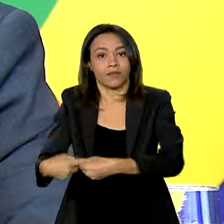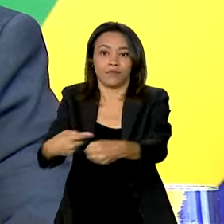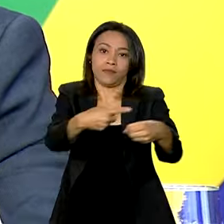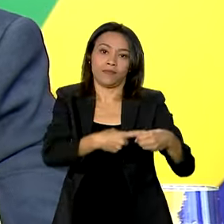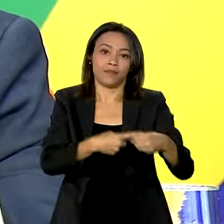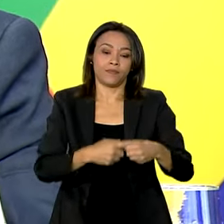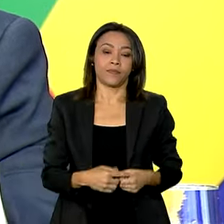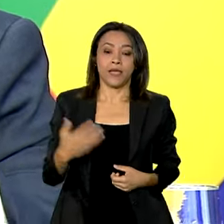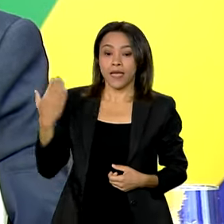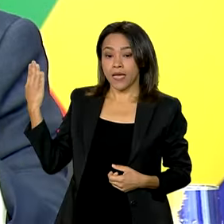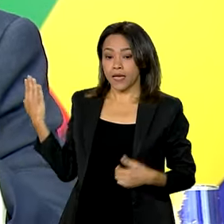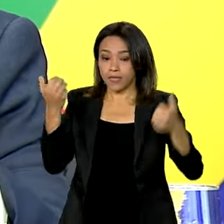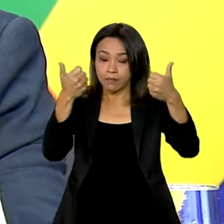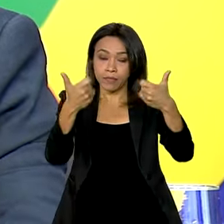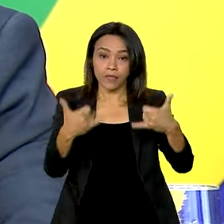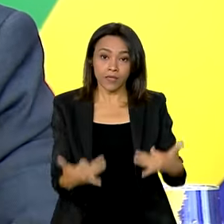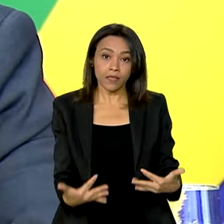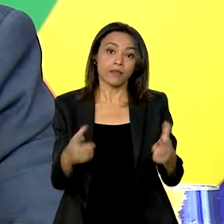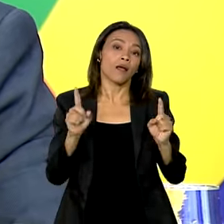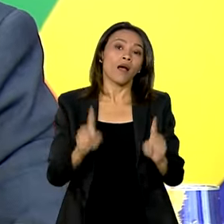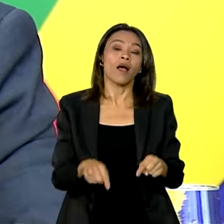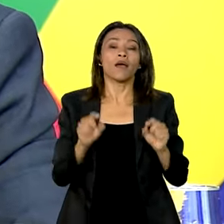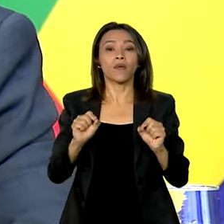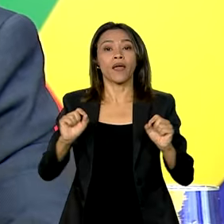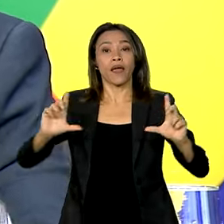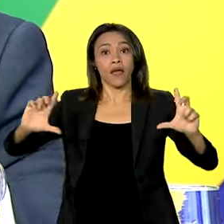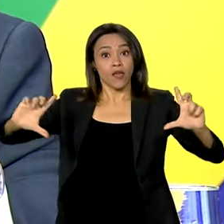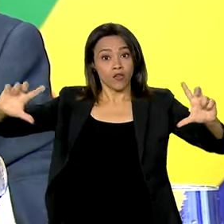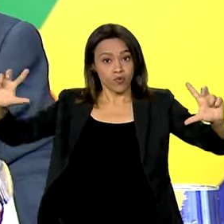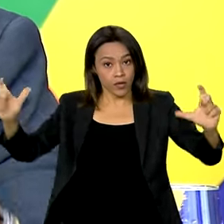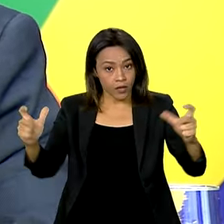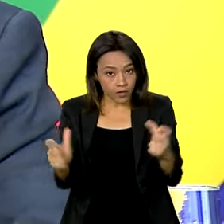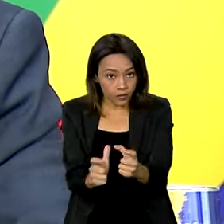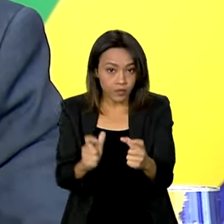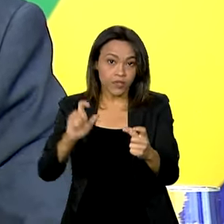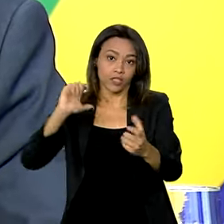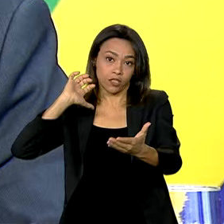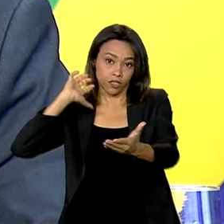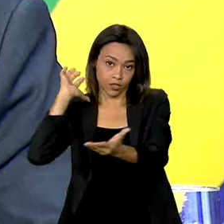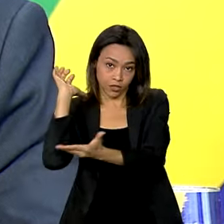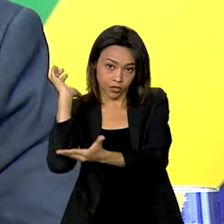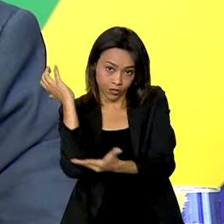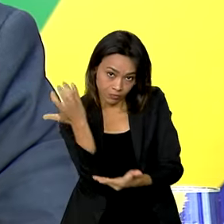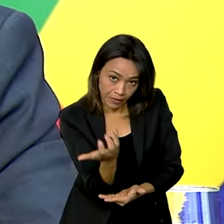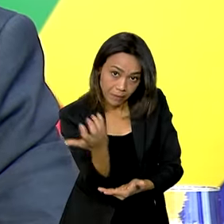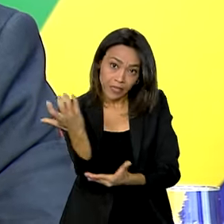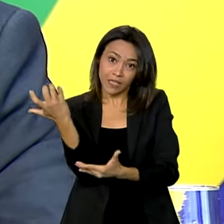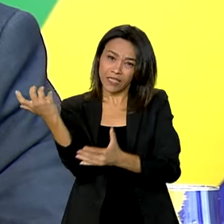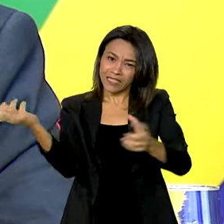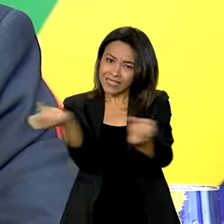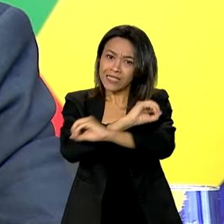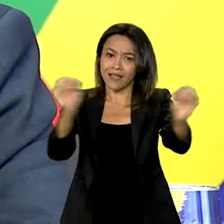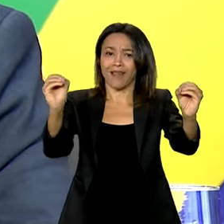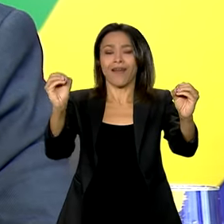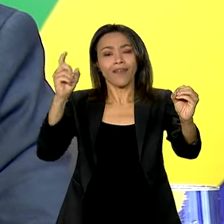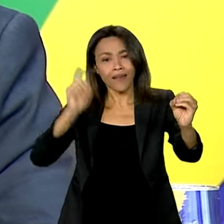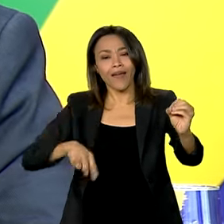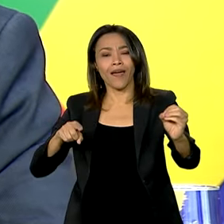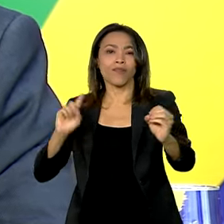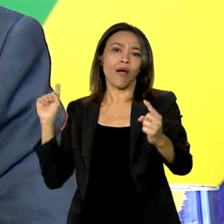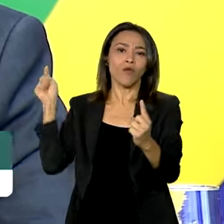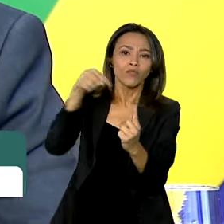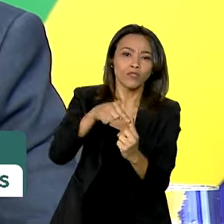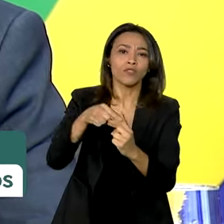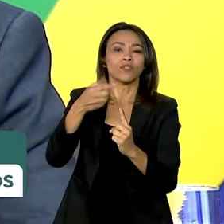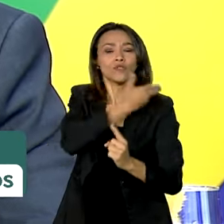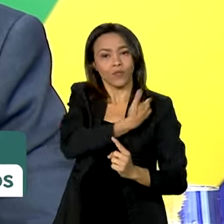agora é exatamente reverter a curva de desmatamento e chegar no desmatamento zero, que é o que o presidente Lula colocou como meta para nós.